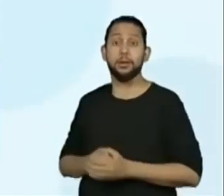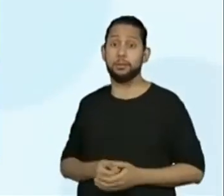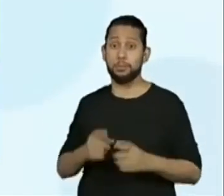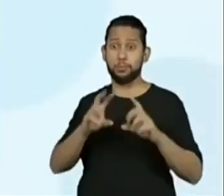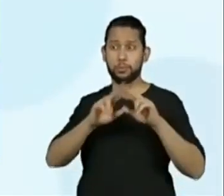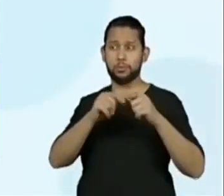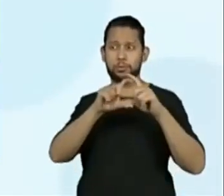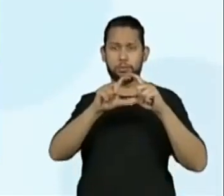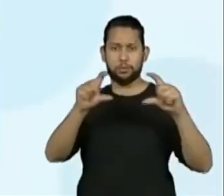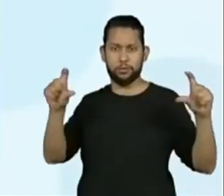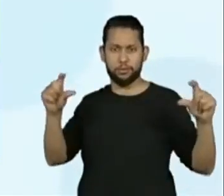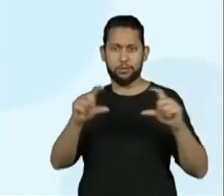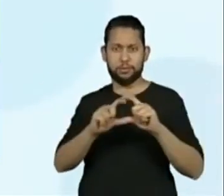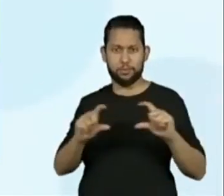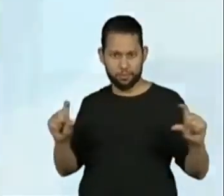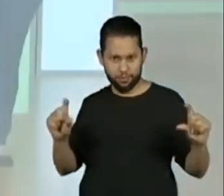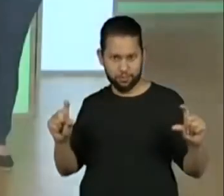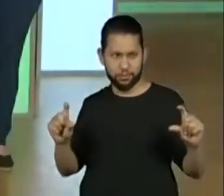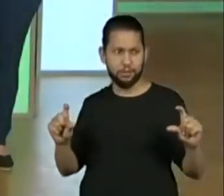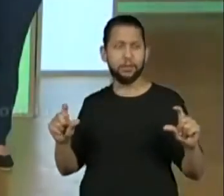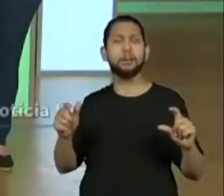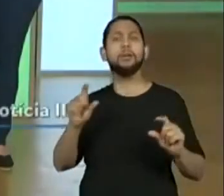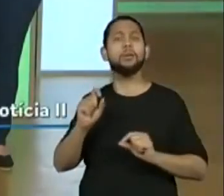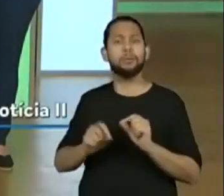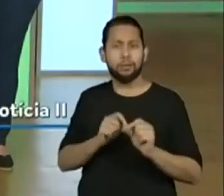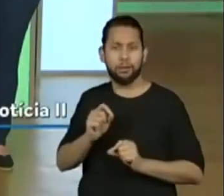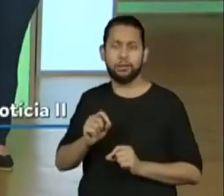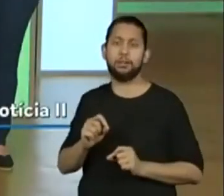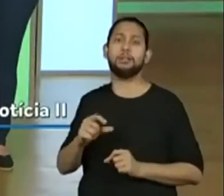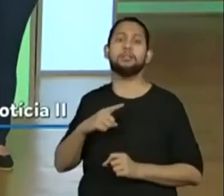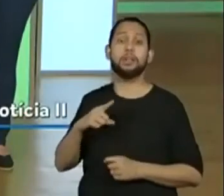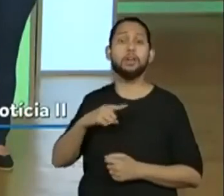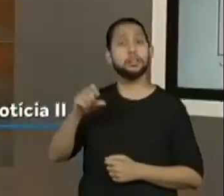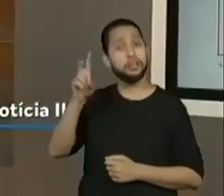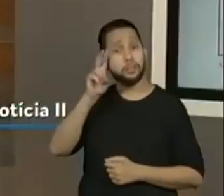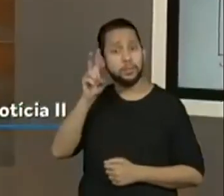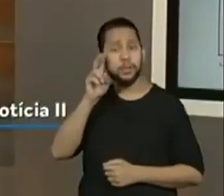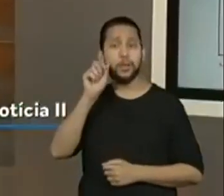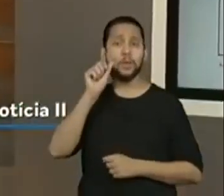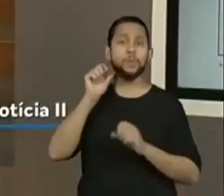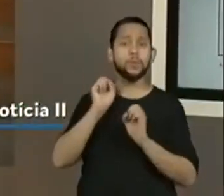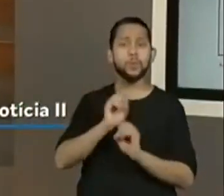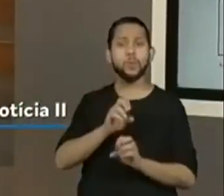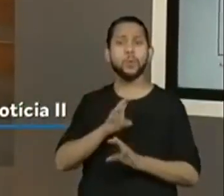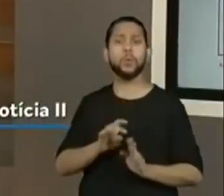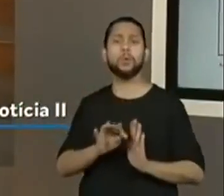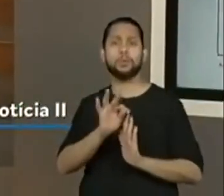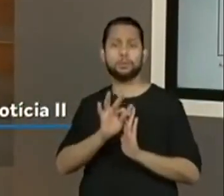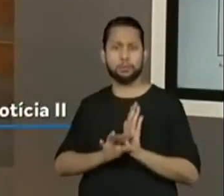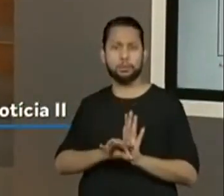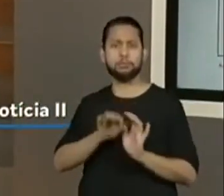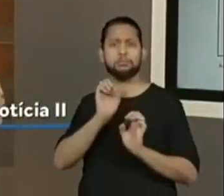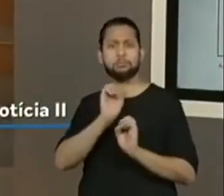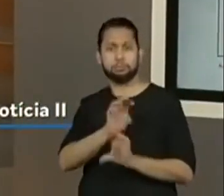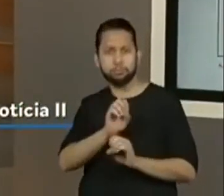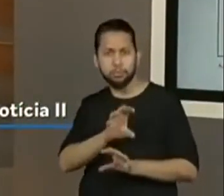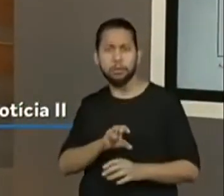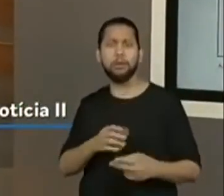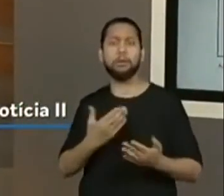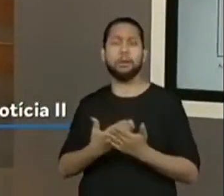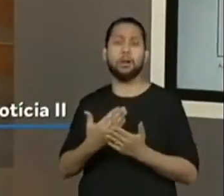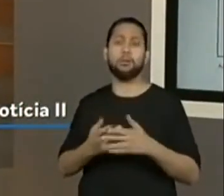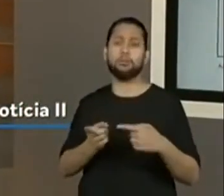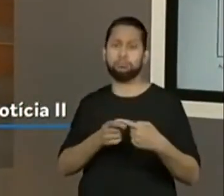o subtítulo. Mas essas notícias aí, professora, trabalhamos na segunda, fizemos compreensão do texto, trabalhamos na aula anterior,